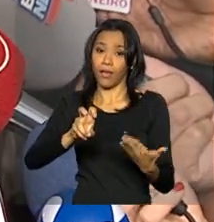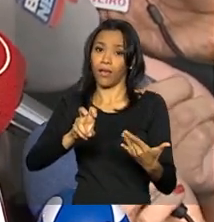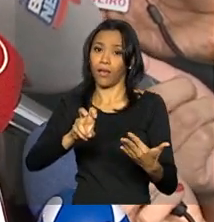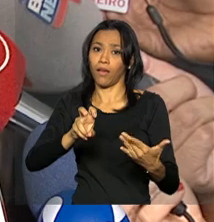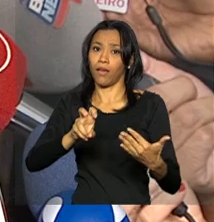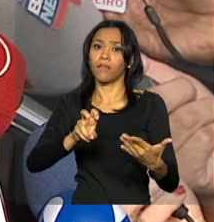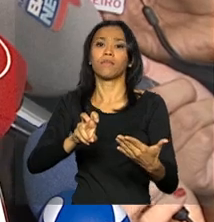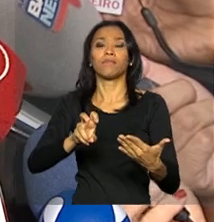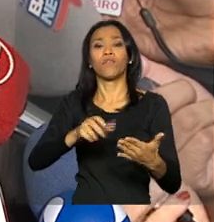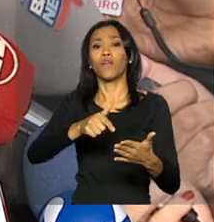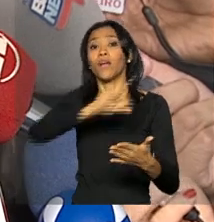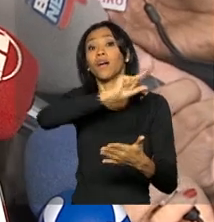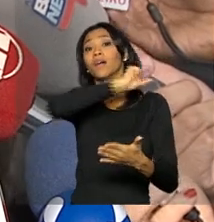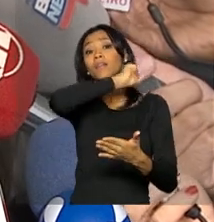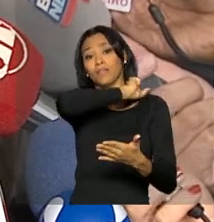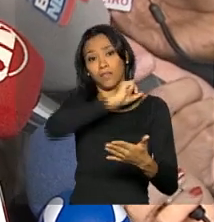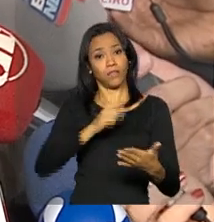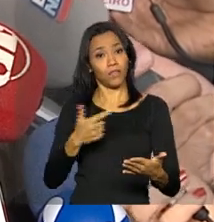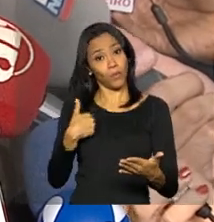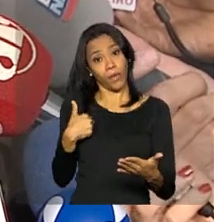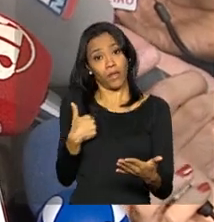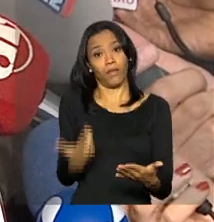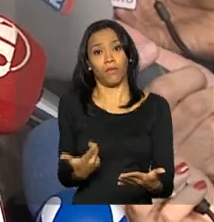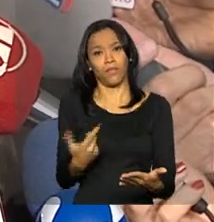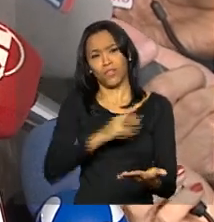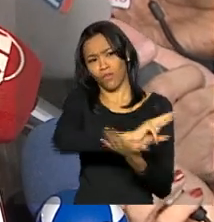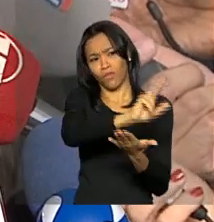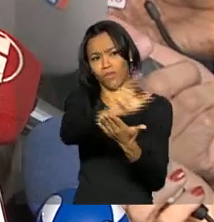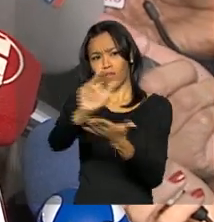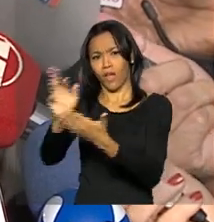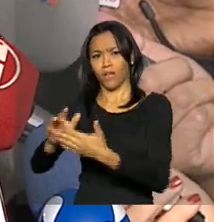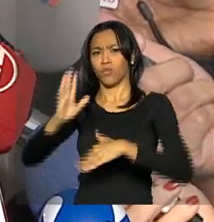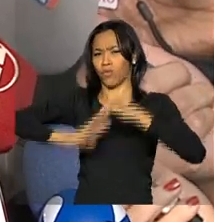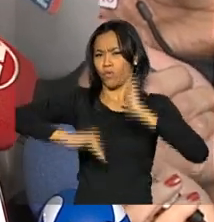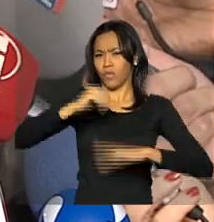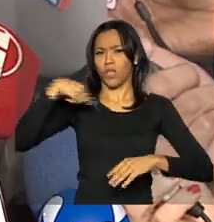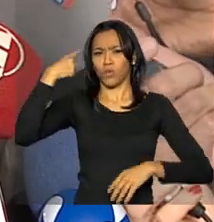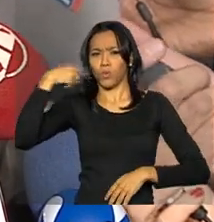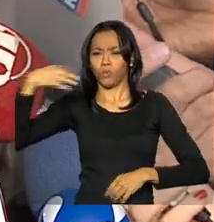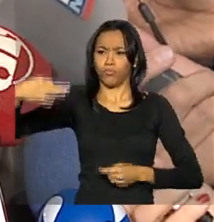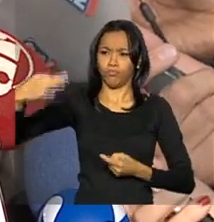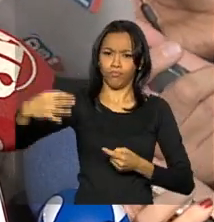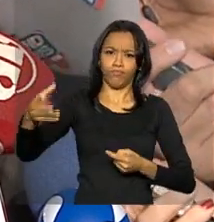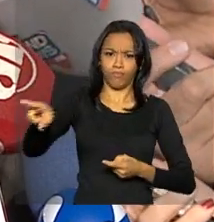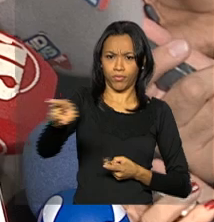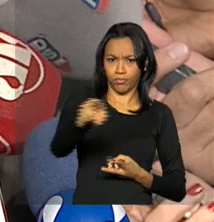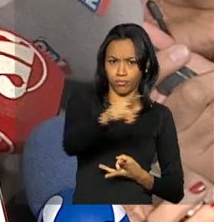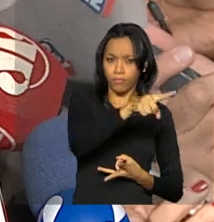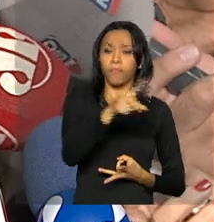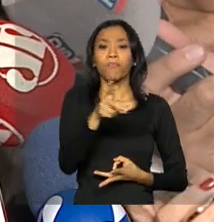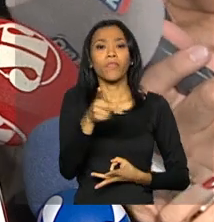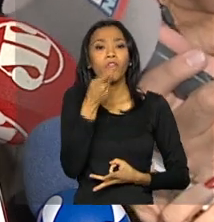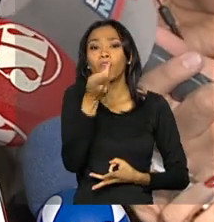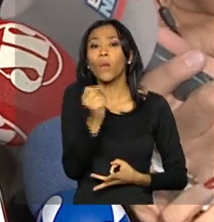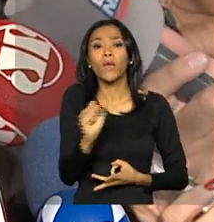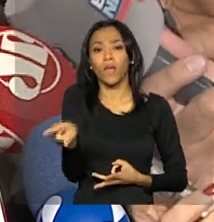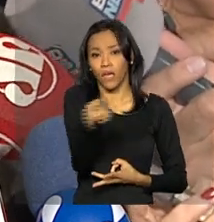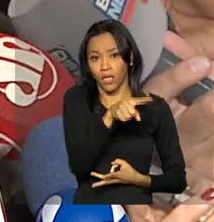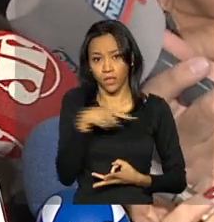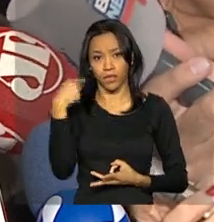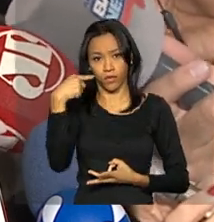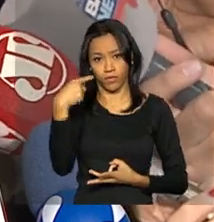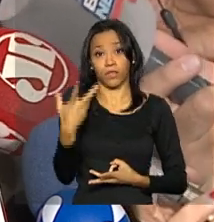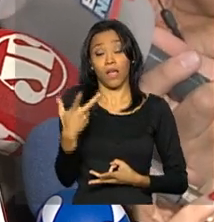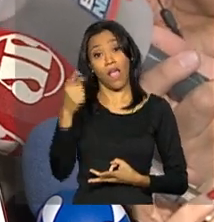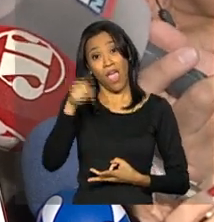anterior. Então, não sou eu, são inúmeros juristas, evidentemente que se encontrará outros, que dizem que